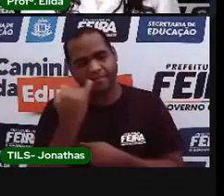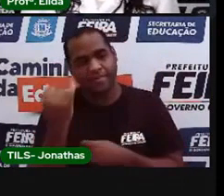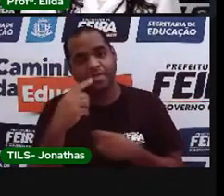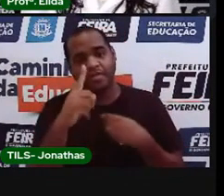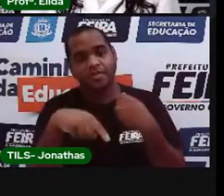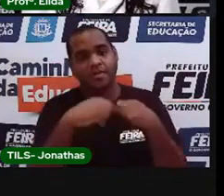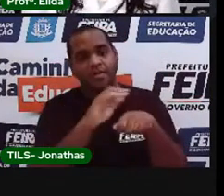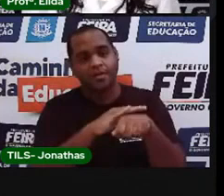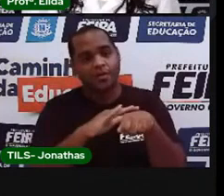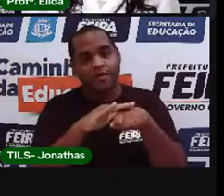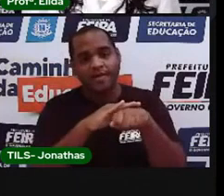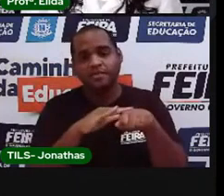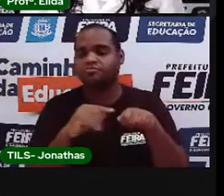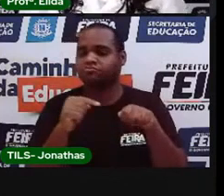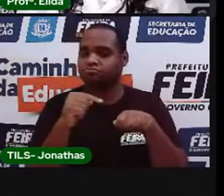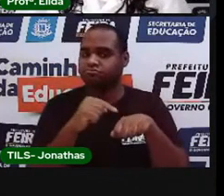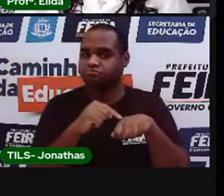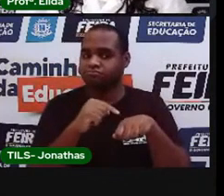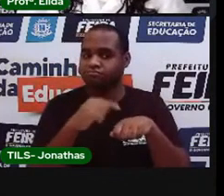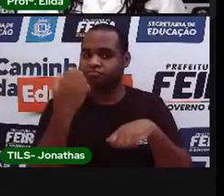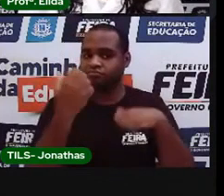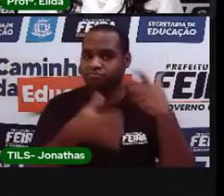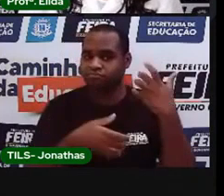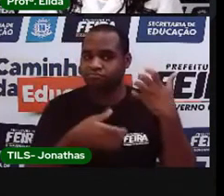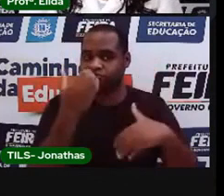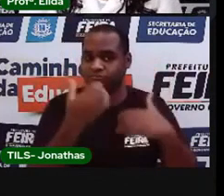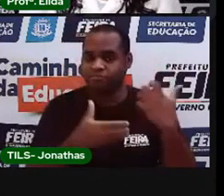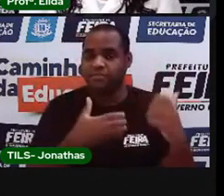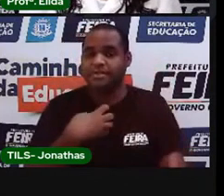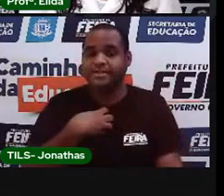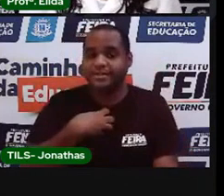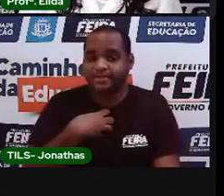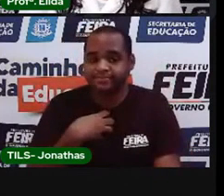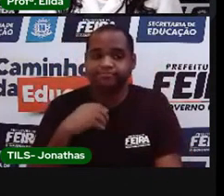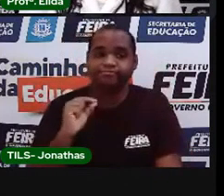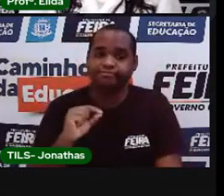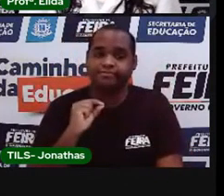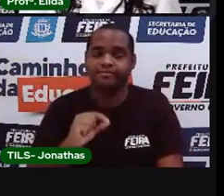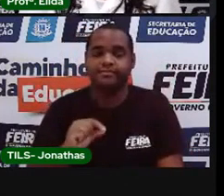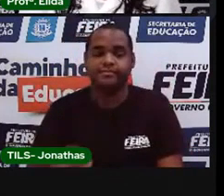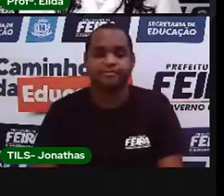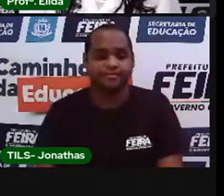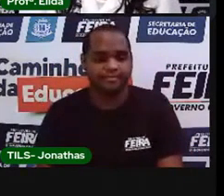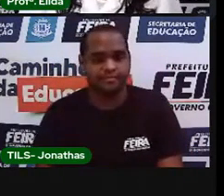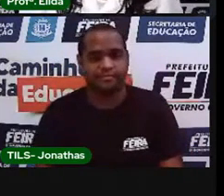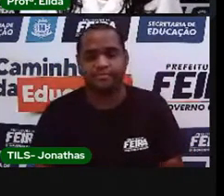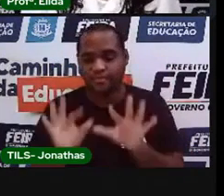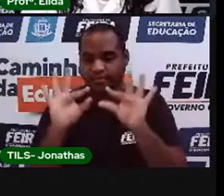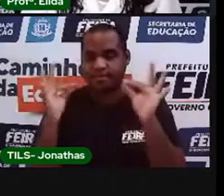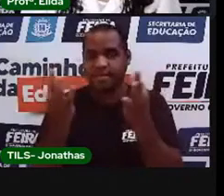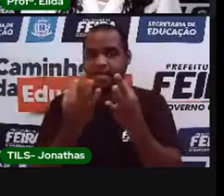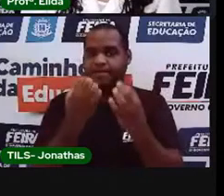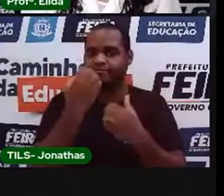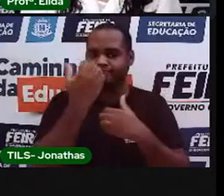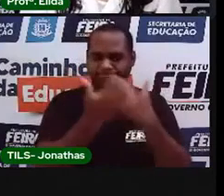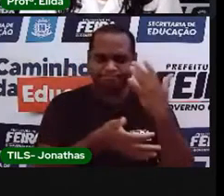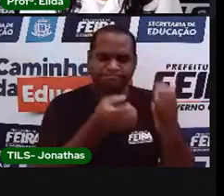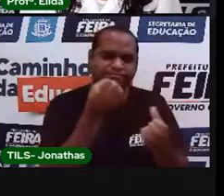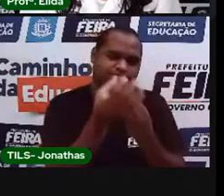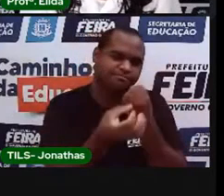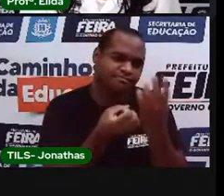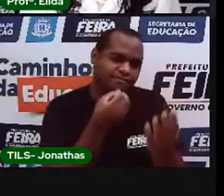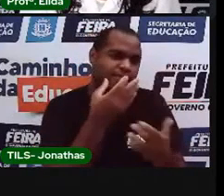conversar sobre isso. Você vai falar o que você sentiu para a sua família. E juntos,